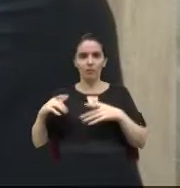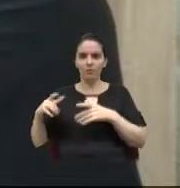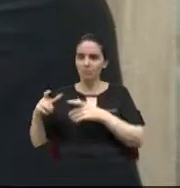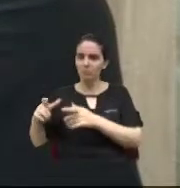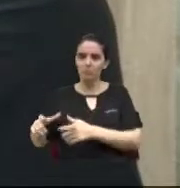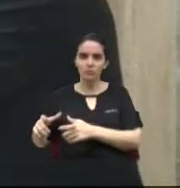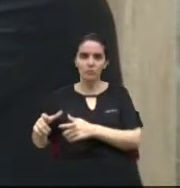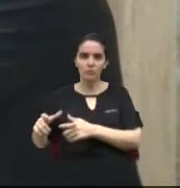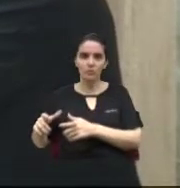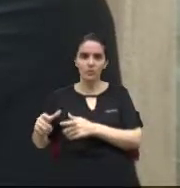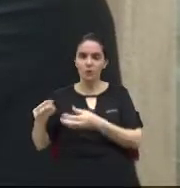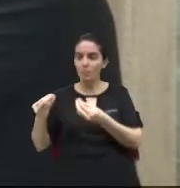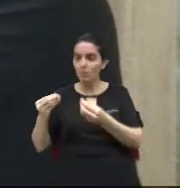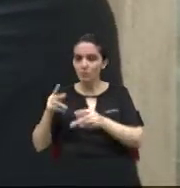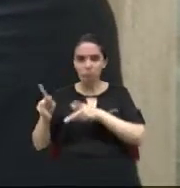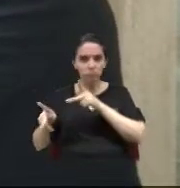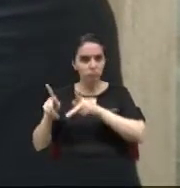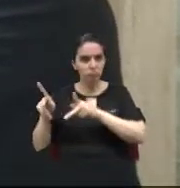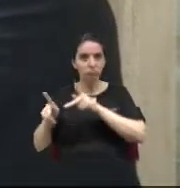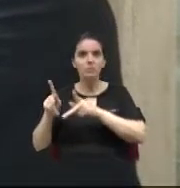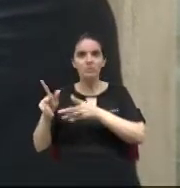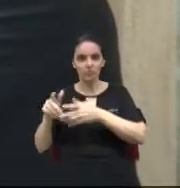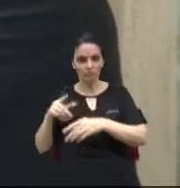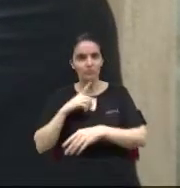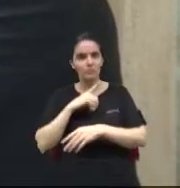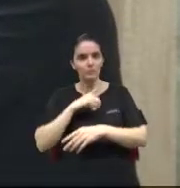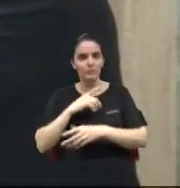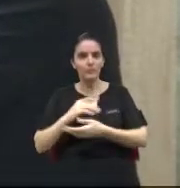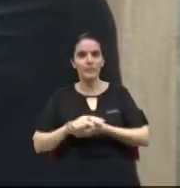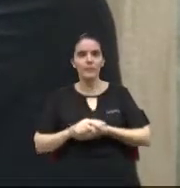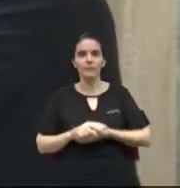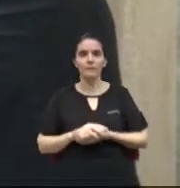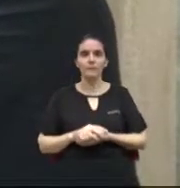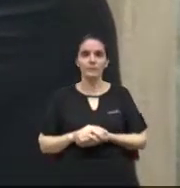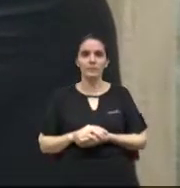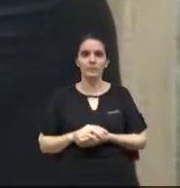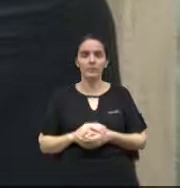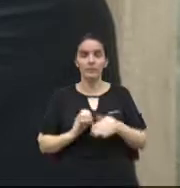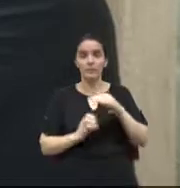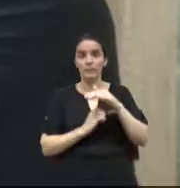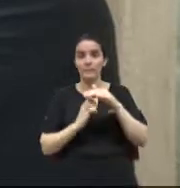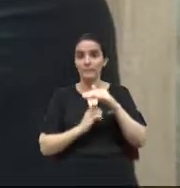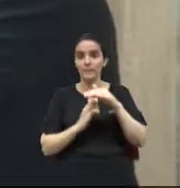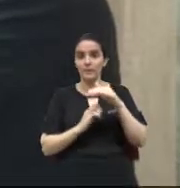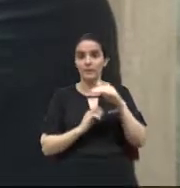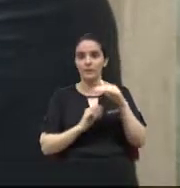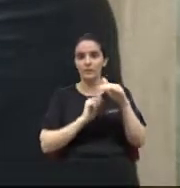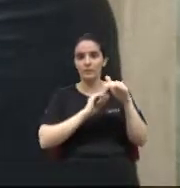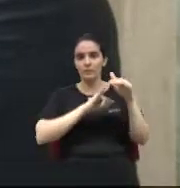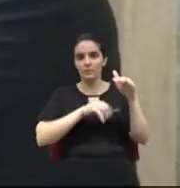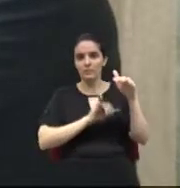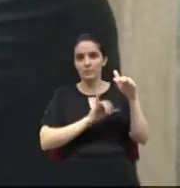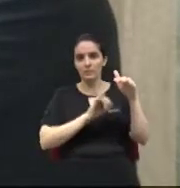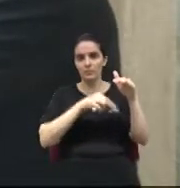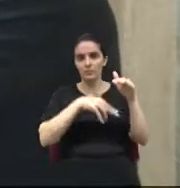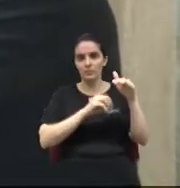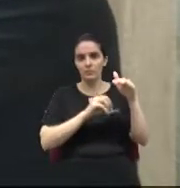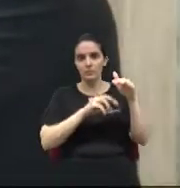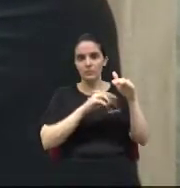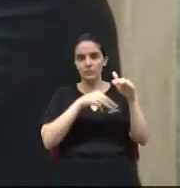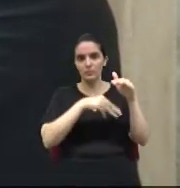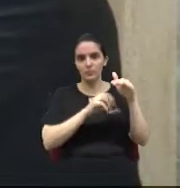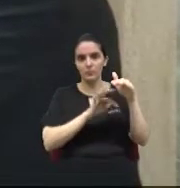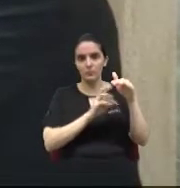mais populosos da cidade de Limeira, onde vem, tem a Ginomoto, interamericana, tem a Papiros. Todos,